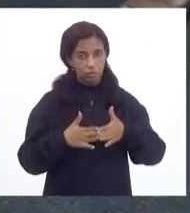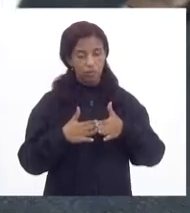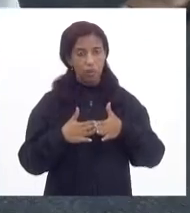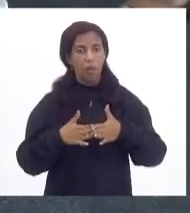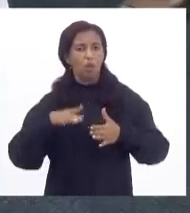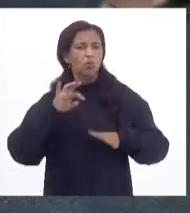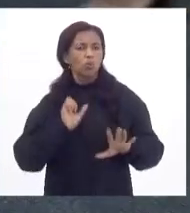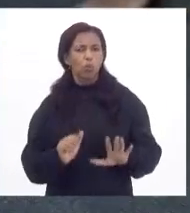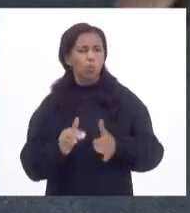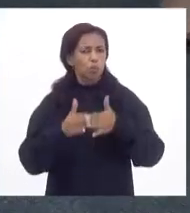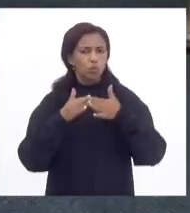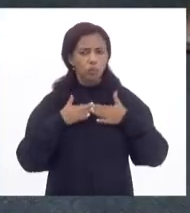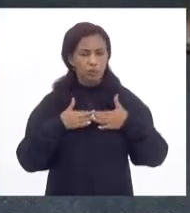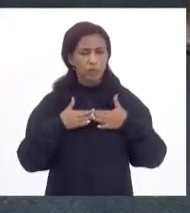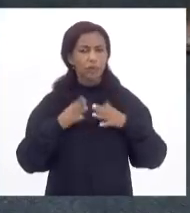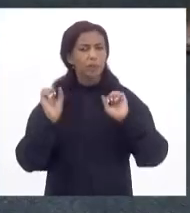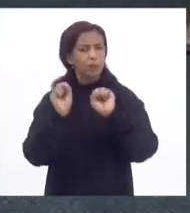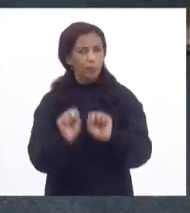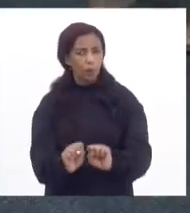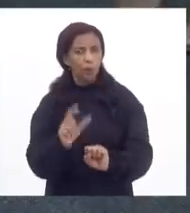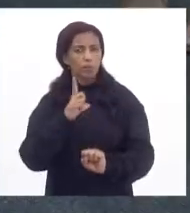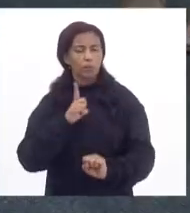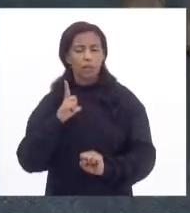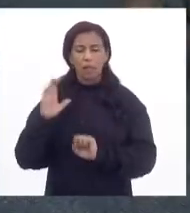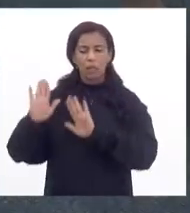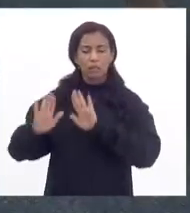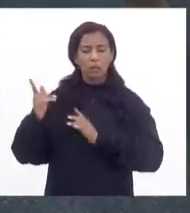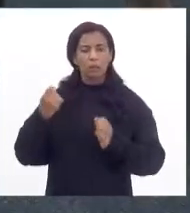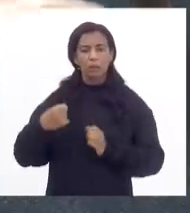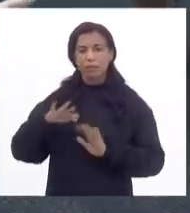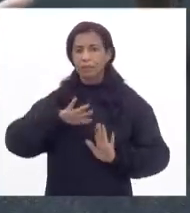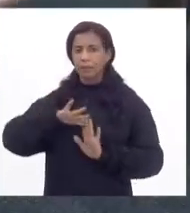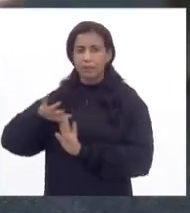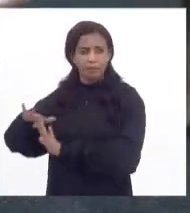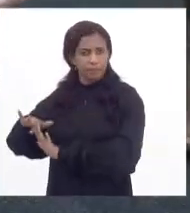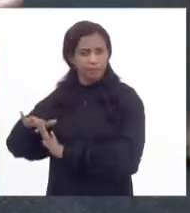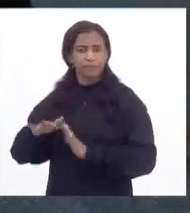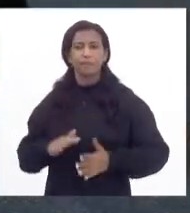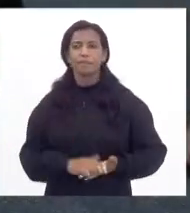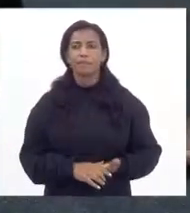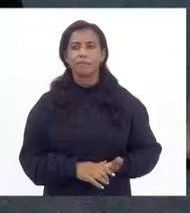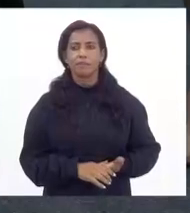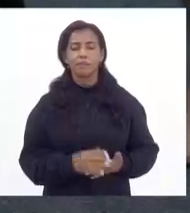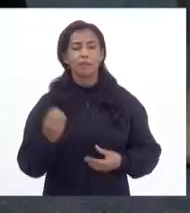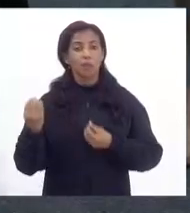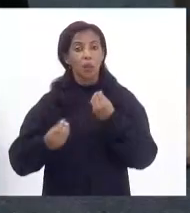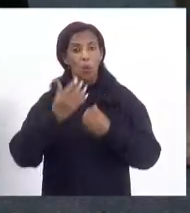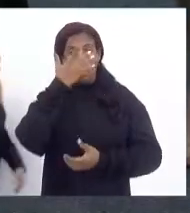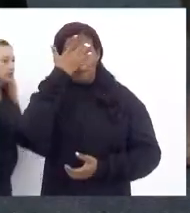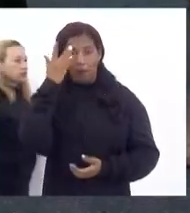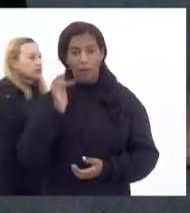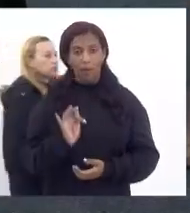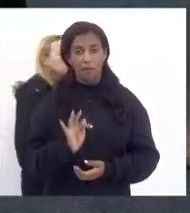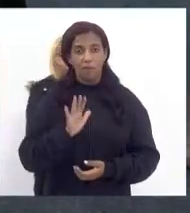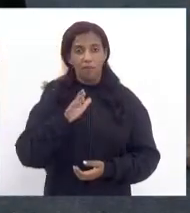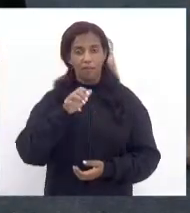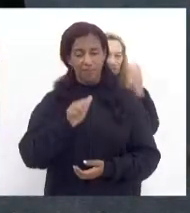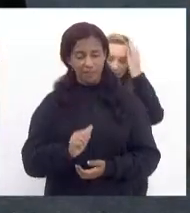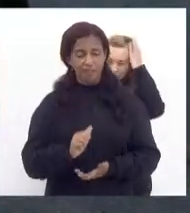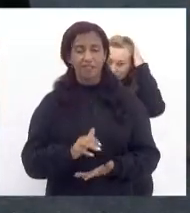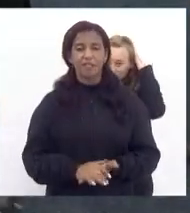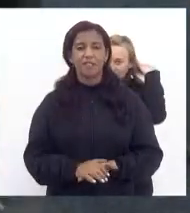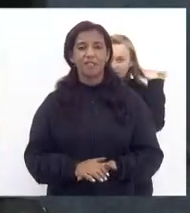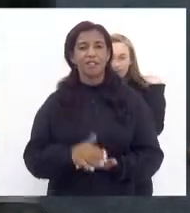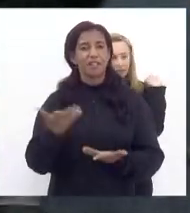SPDL, foram aqueles que participaram da licitação há seis anos atrás. E como pessoa física, como autônomo.